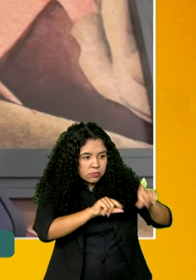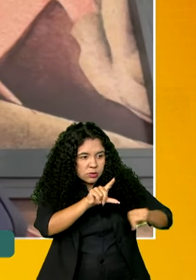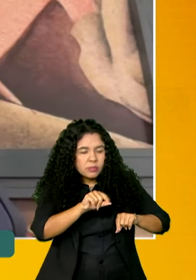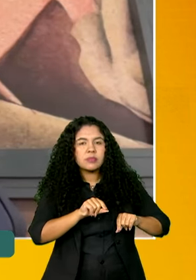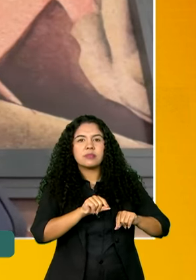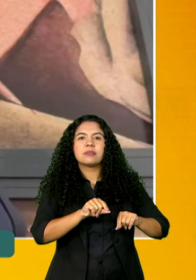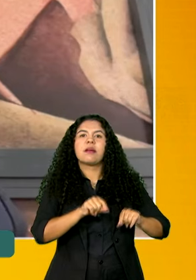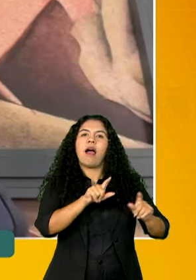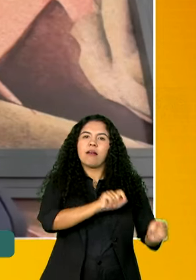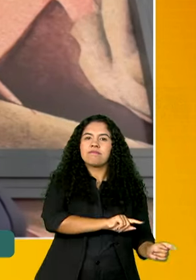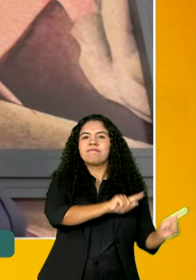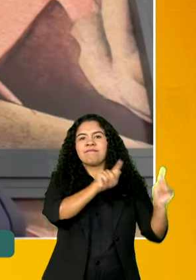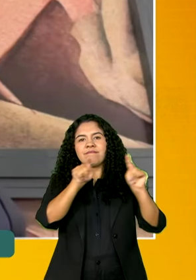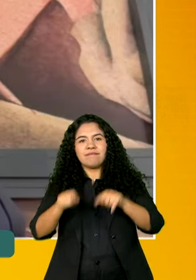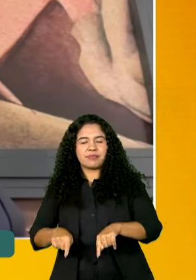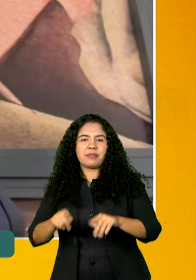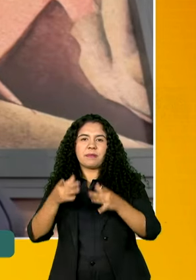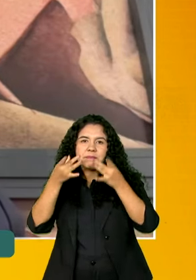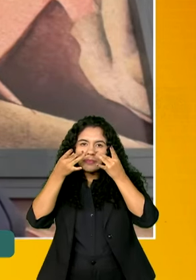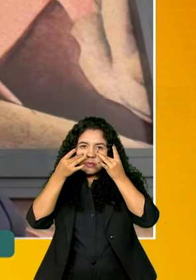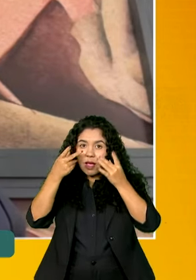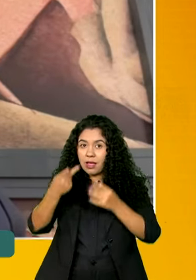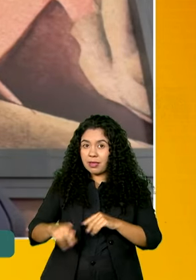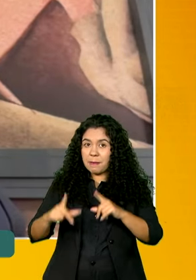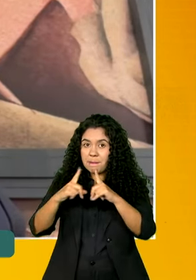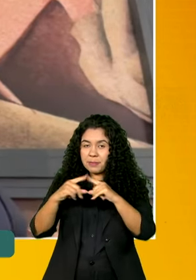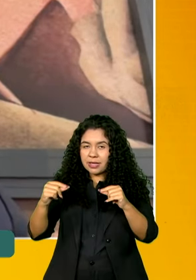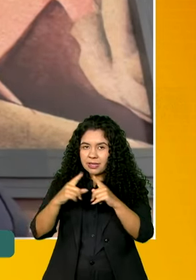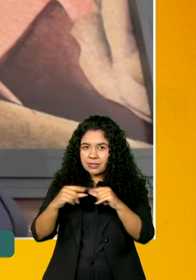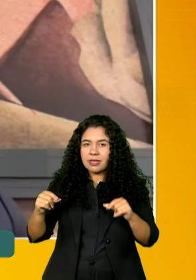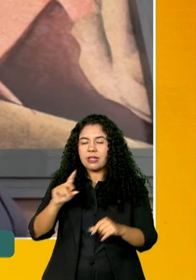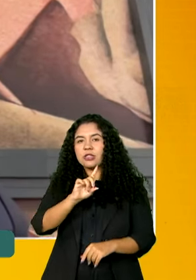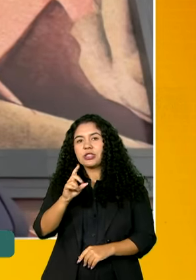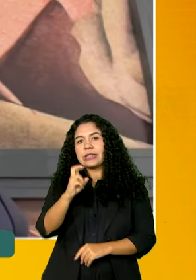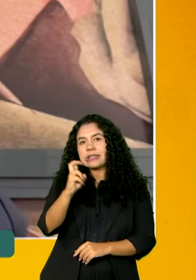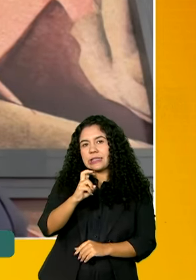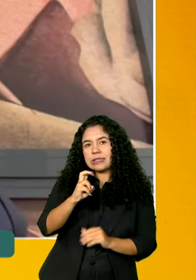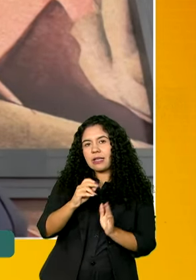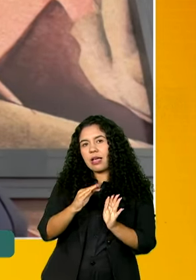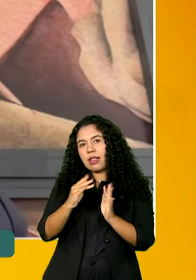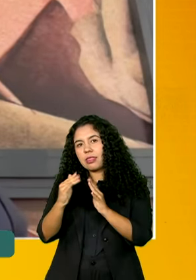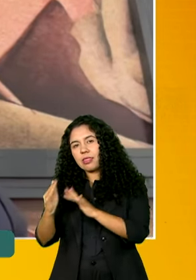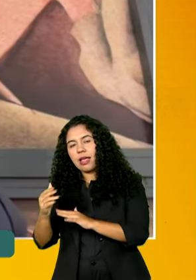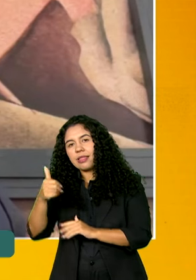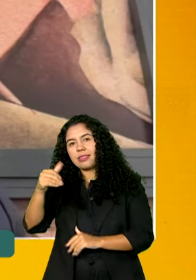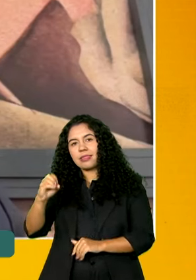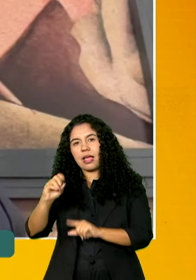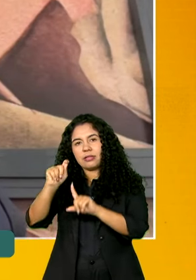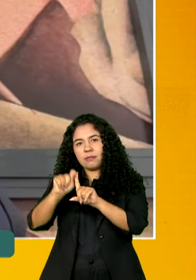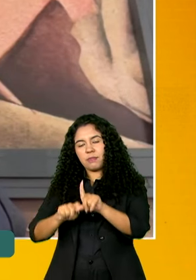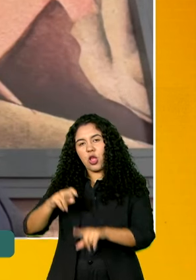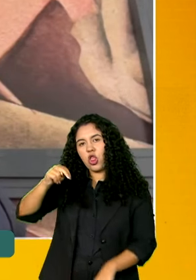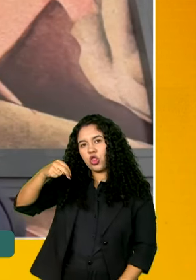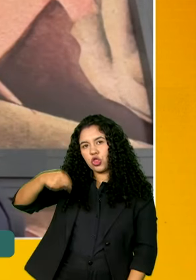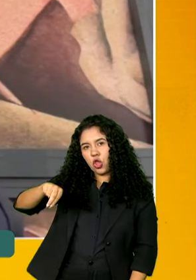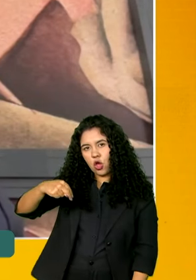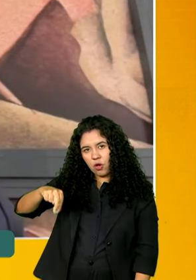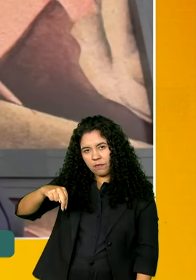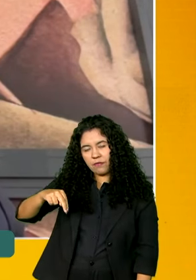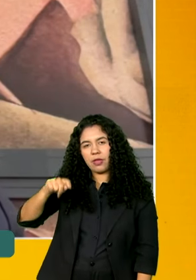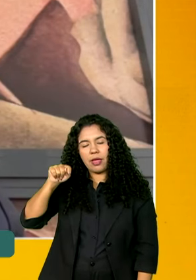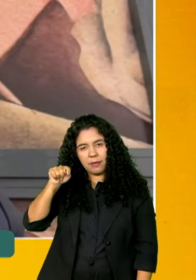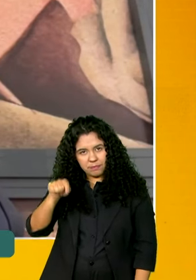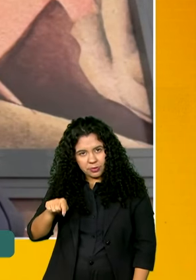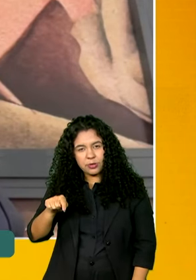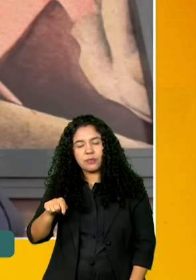presencialmente em Brasília durante os dias 5 e 10 de novembro, que é o período da semana, mas o Hackathon em si